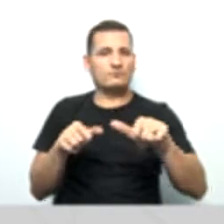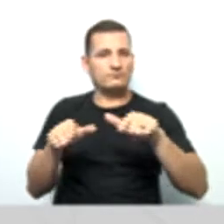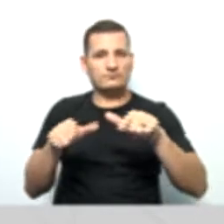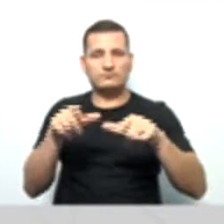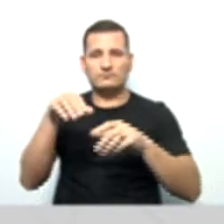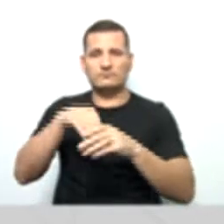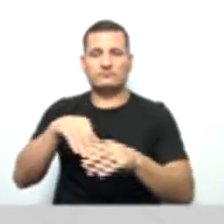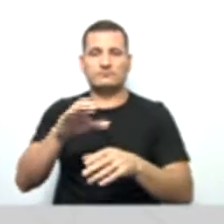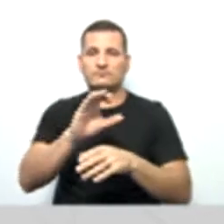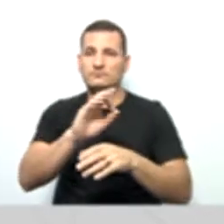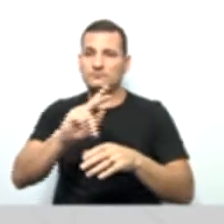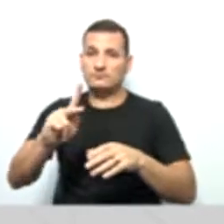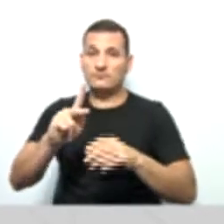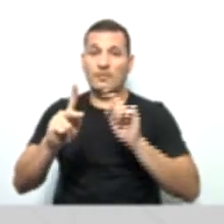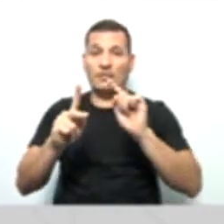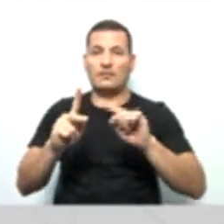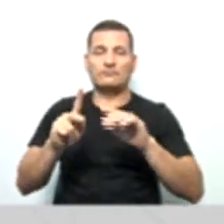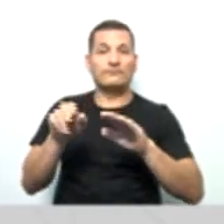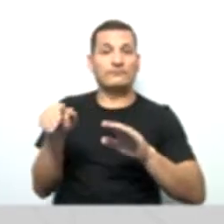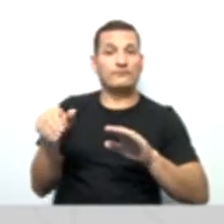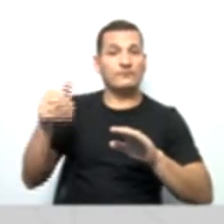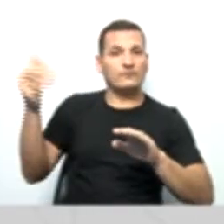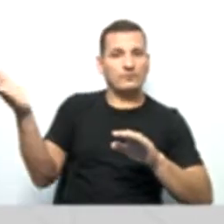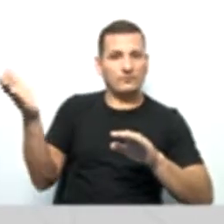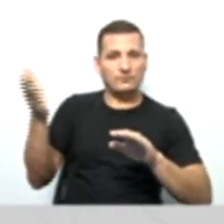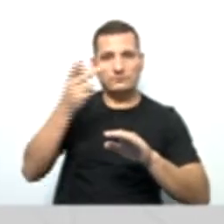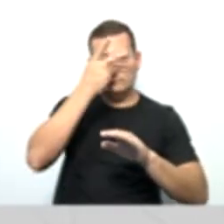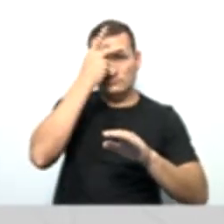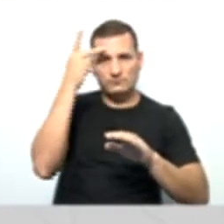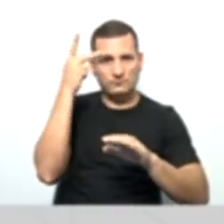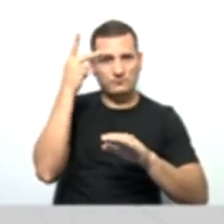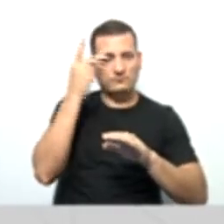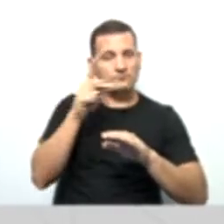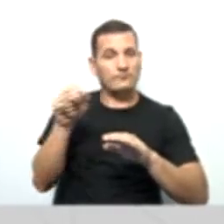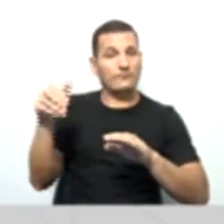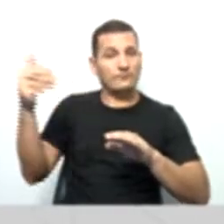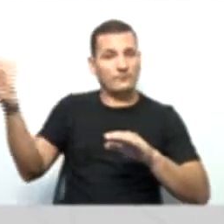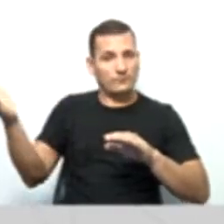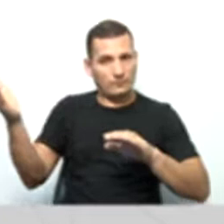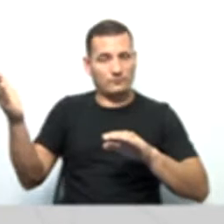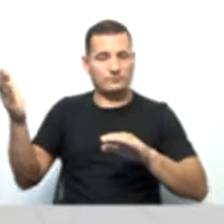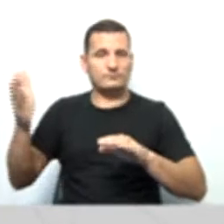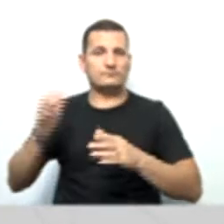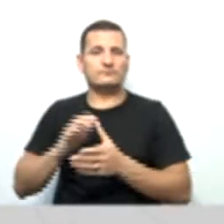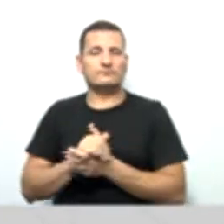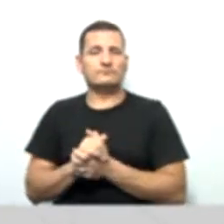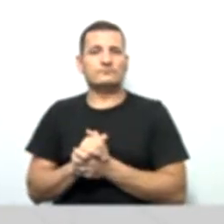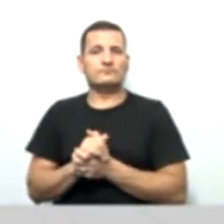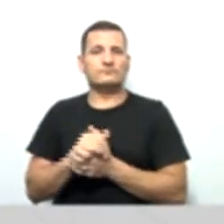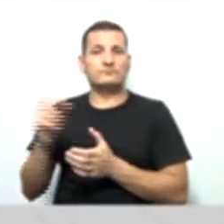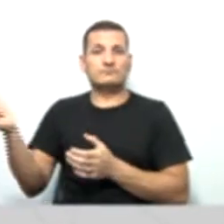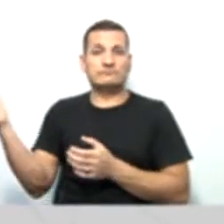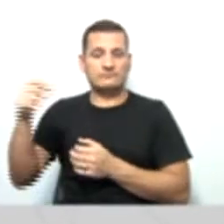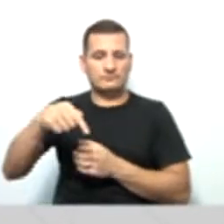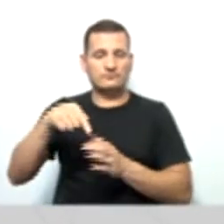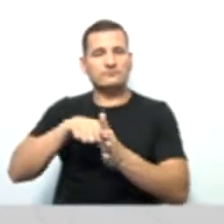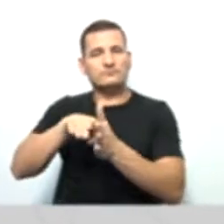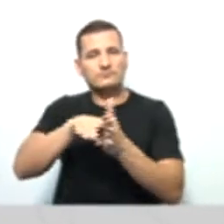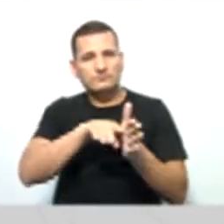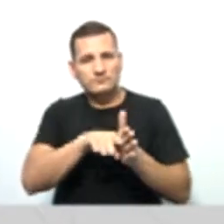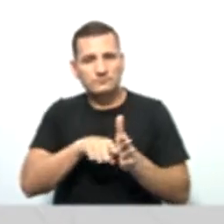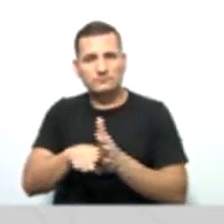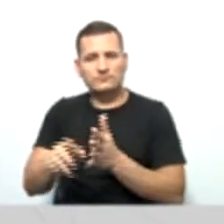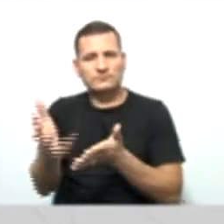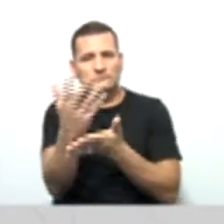cooperativa, ela vem de fora né, são outras pessoas que estarão ali fazendo todo esse